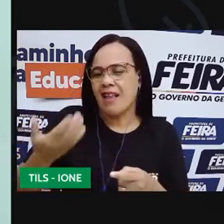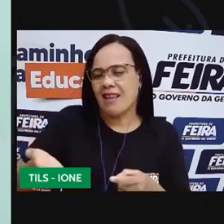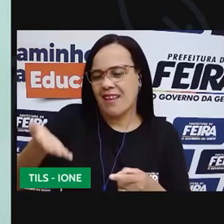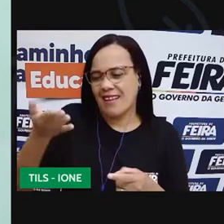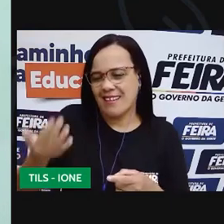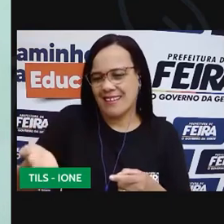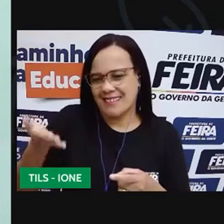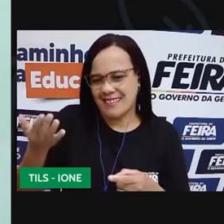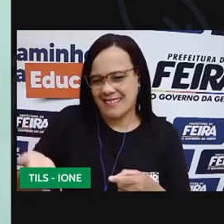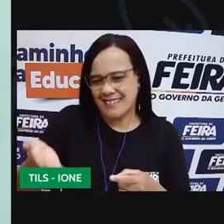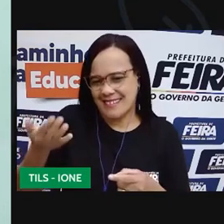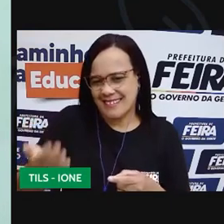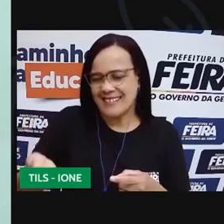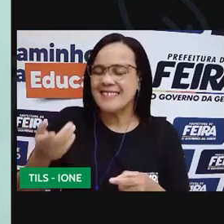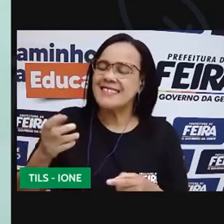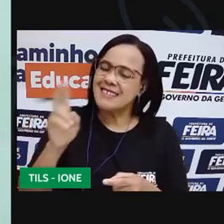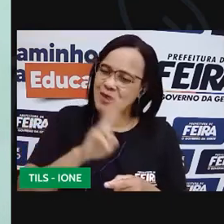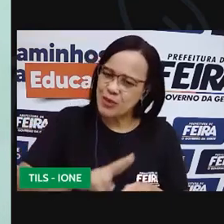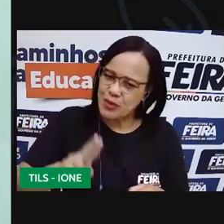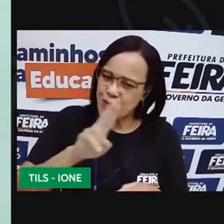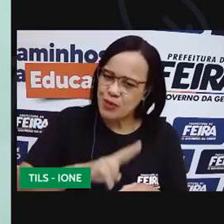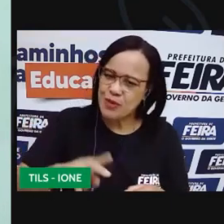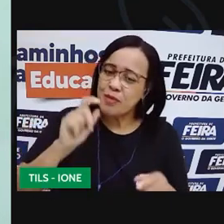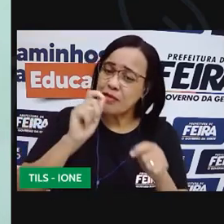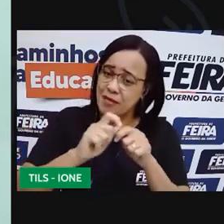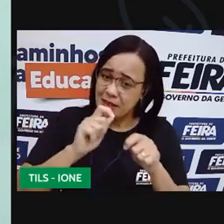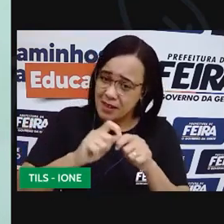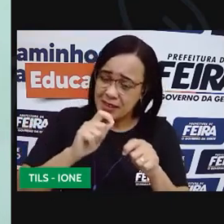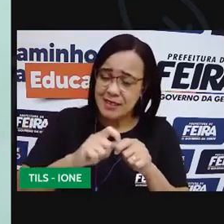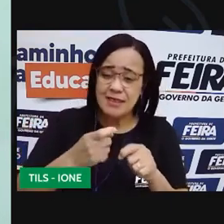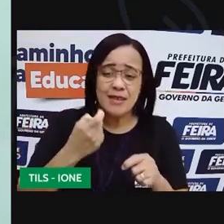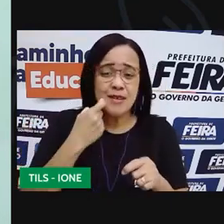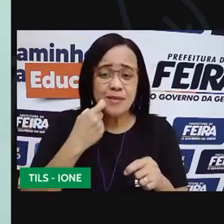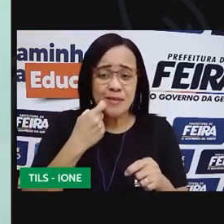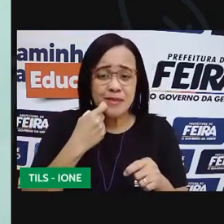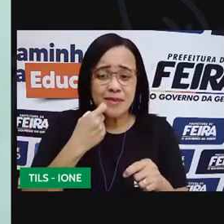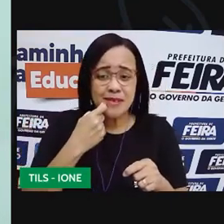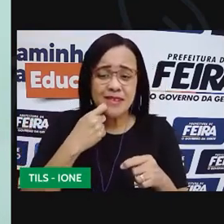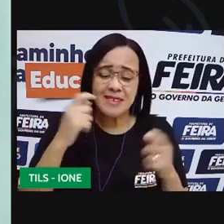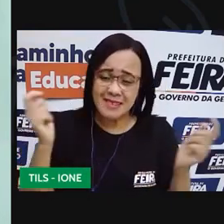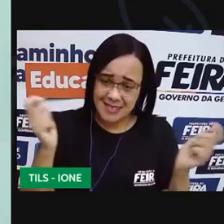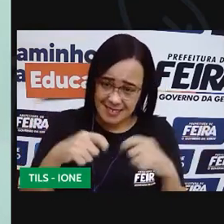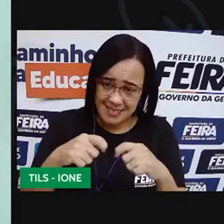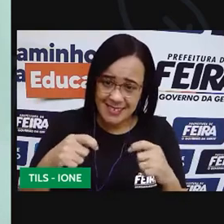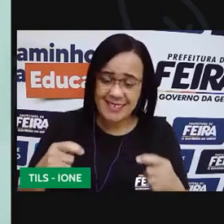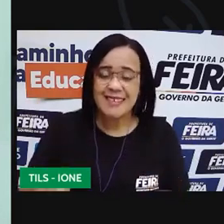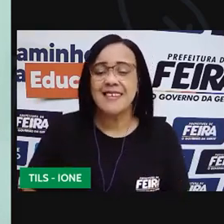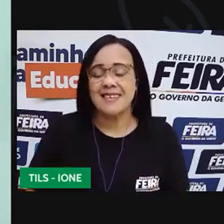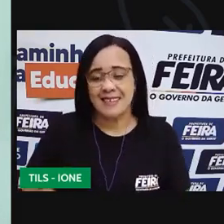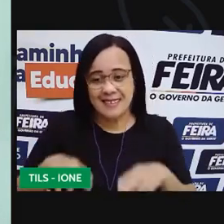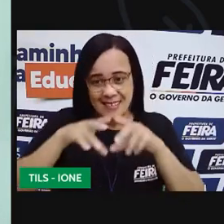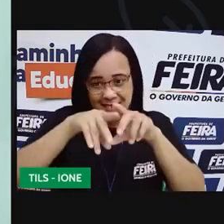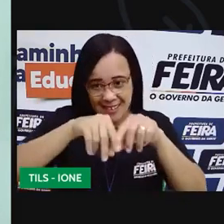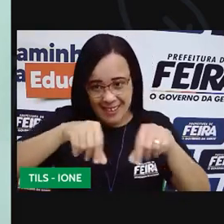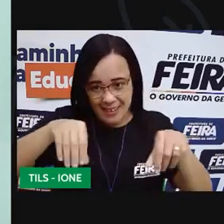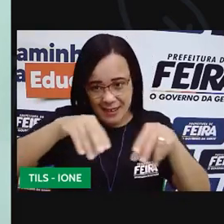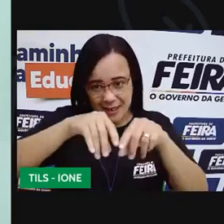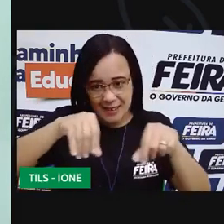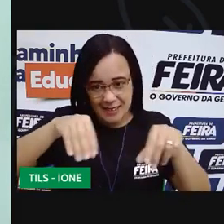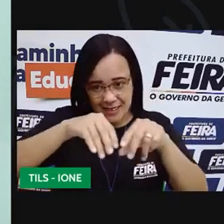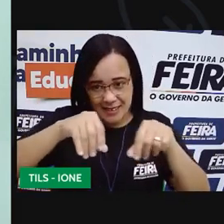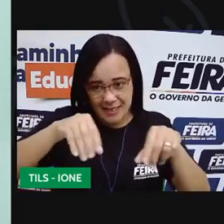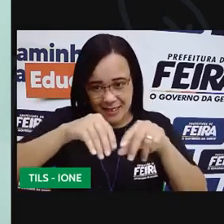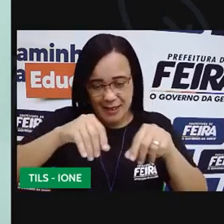E ele pode ser utilizado para a pescaria na areia. Porque na